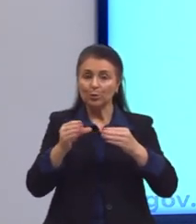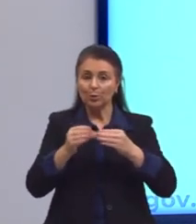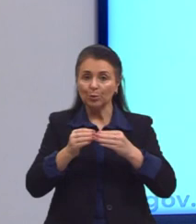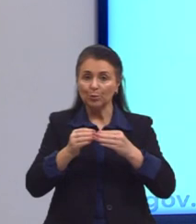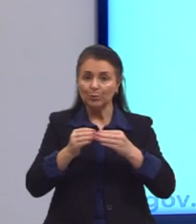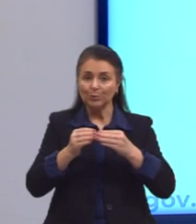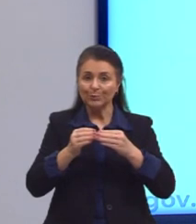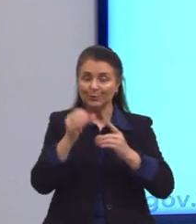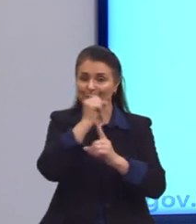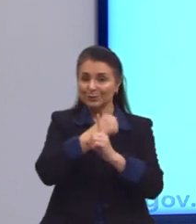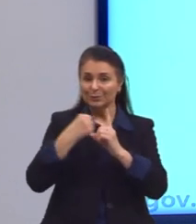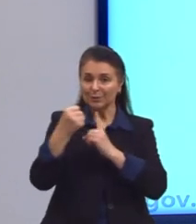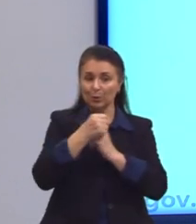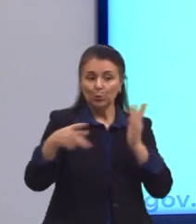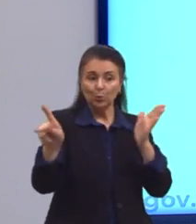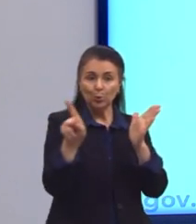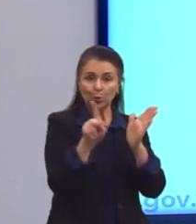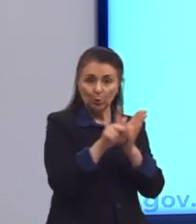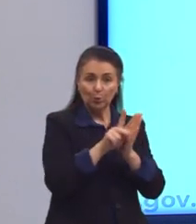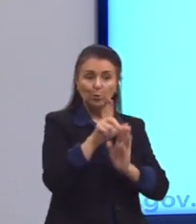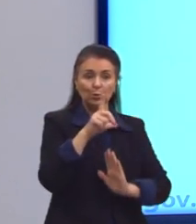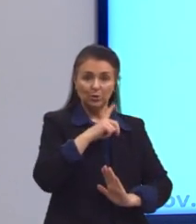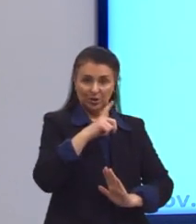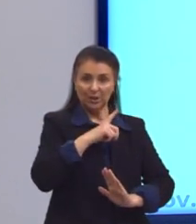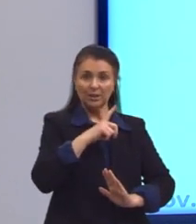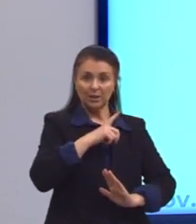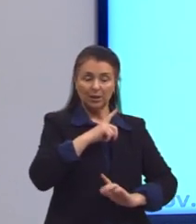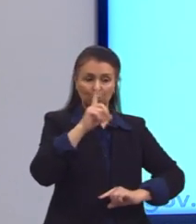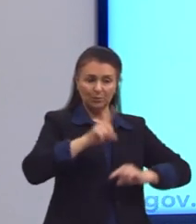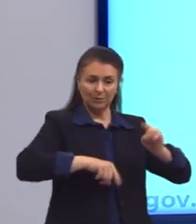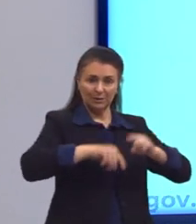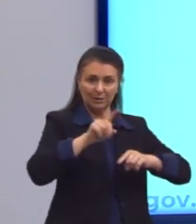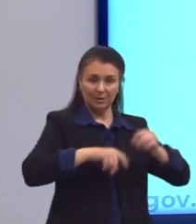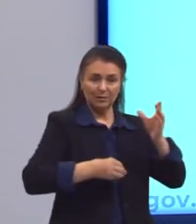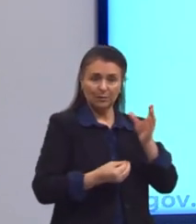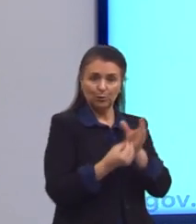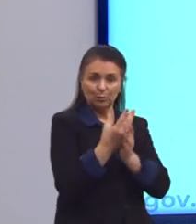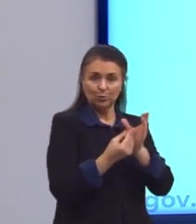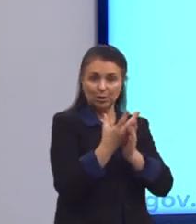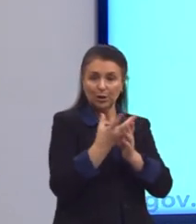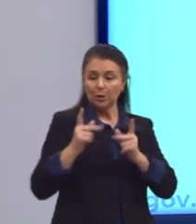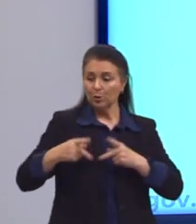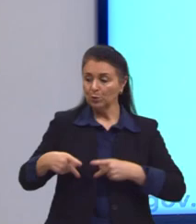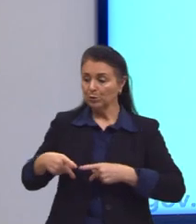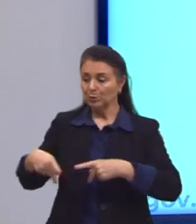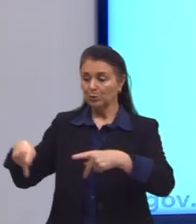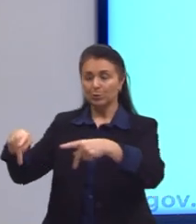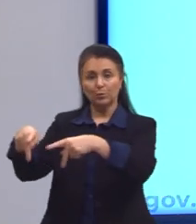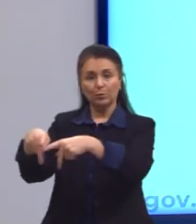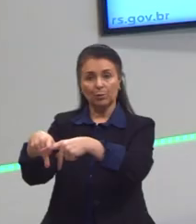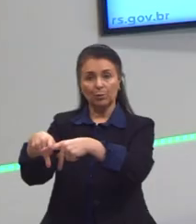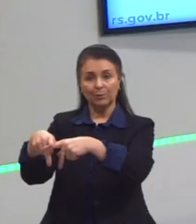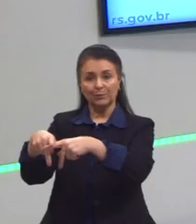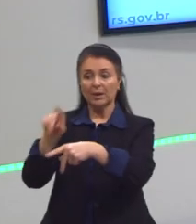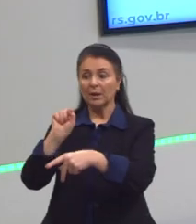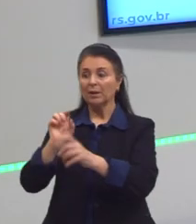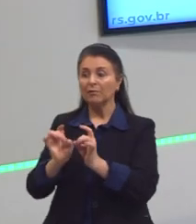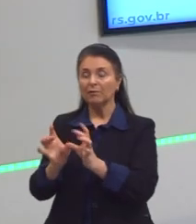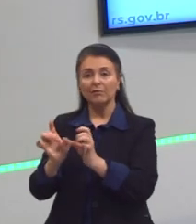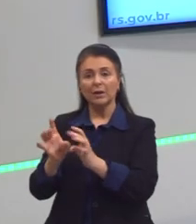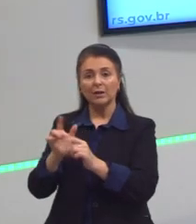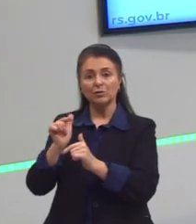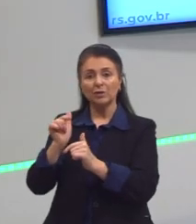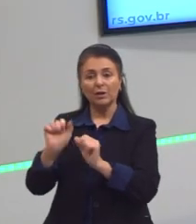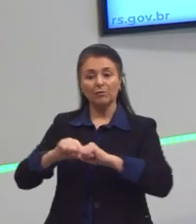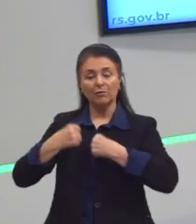entre os donos dos meios de produção e os proletários que vendem a sua força de produção. Aqui na charge aparece